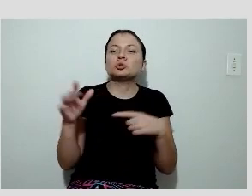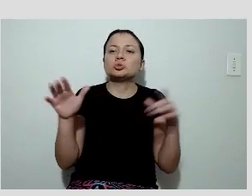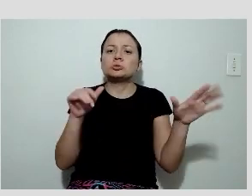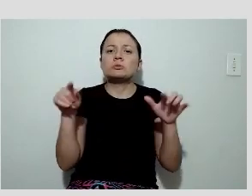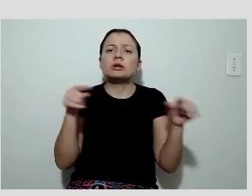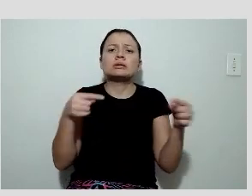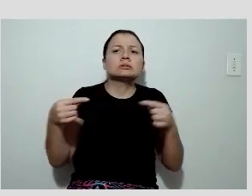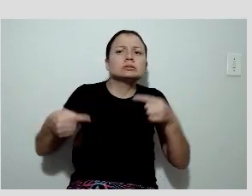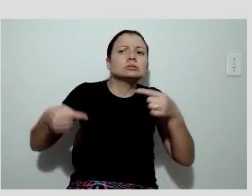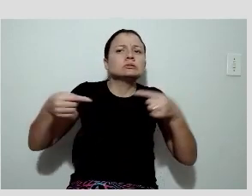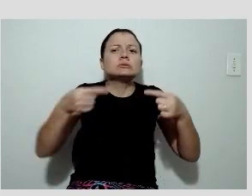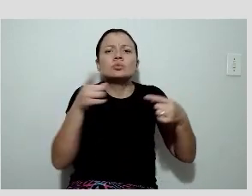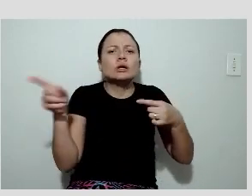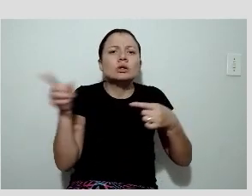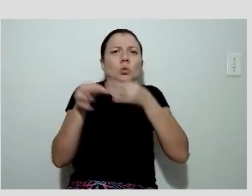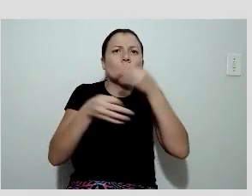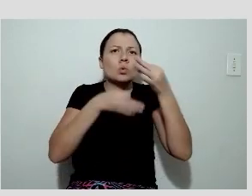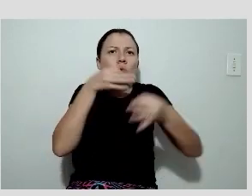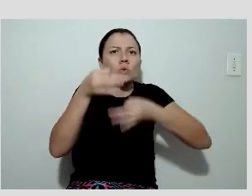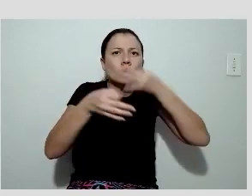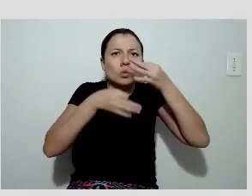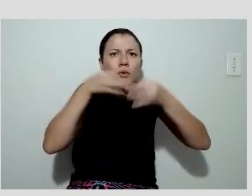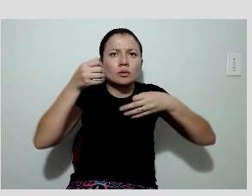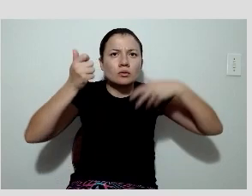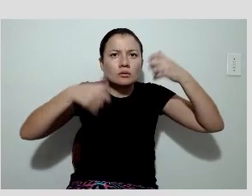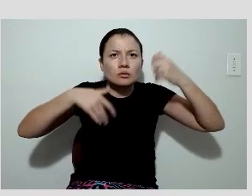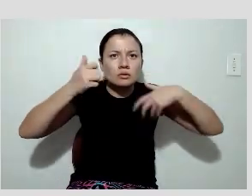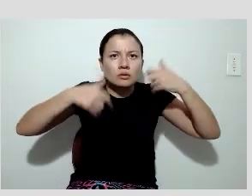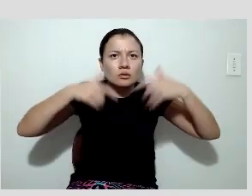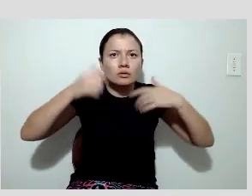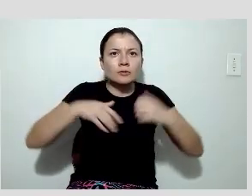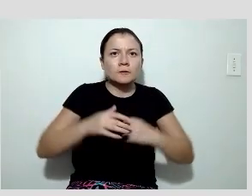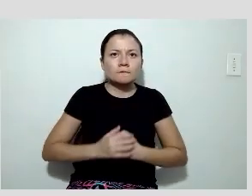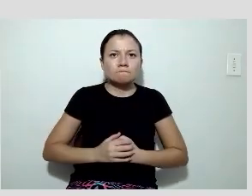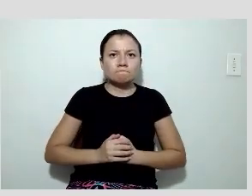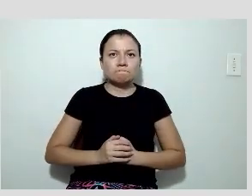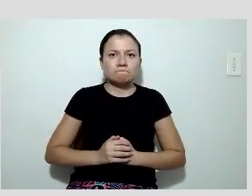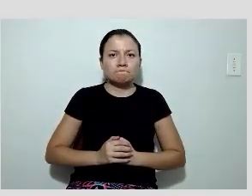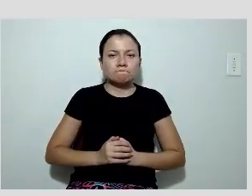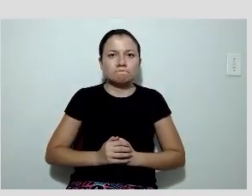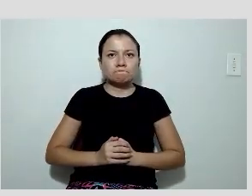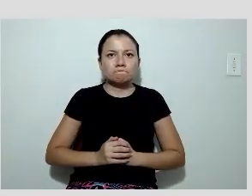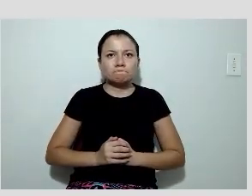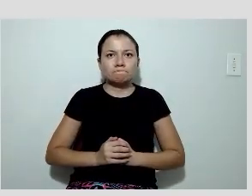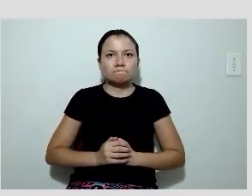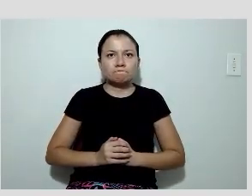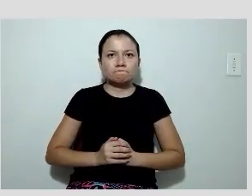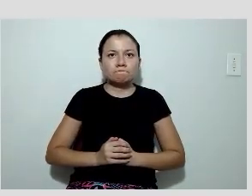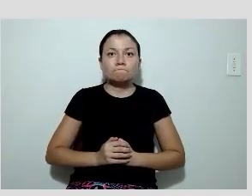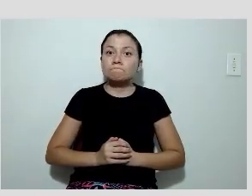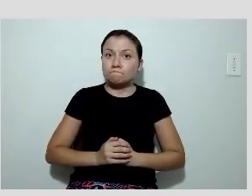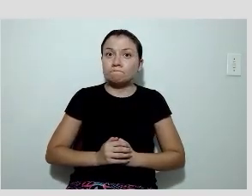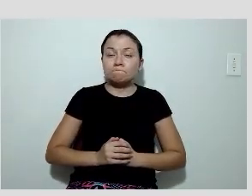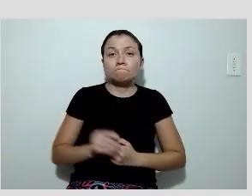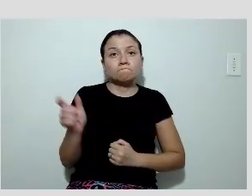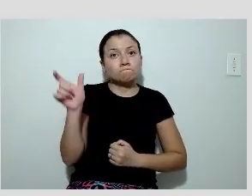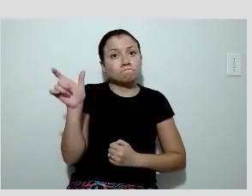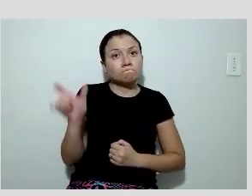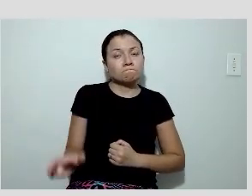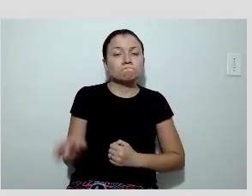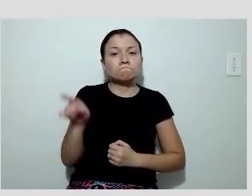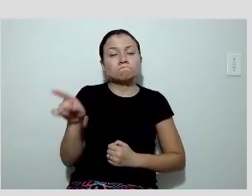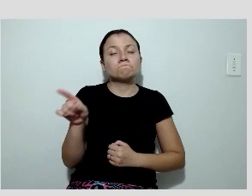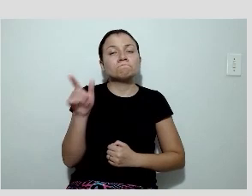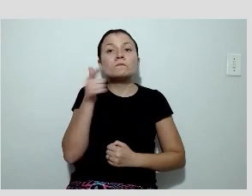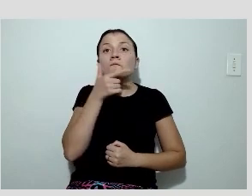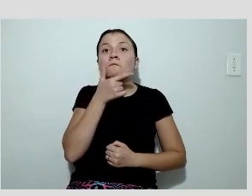a discussão. Bom, o caso, então, é paciente masculino de 77